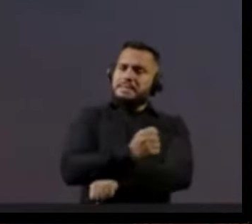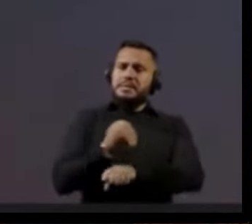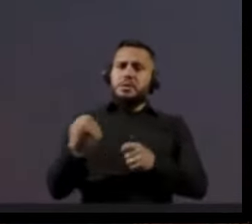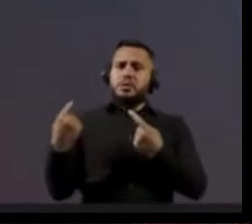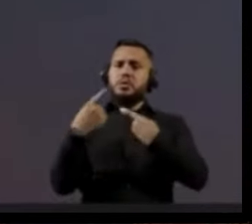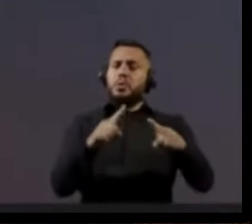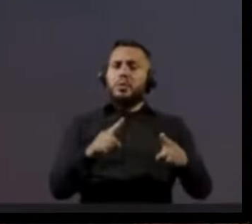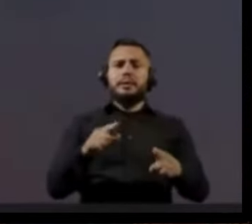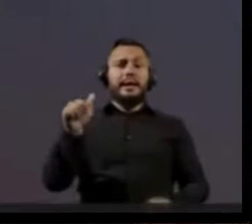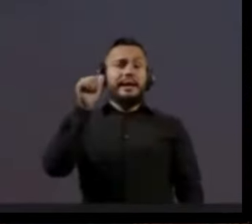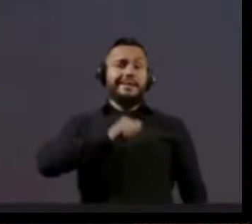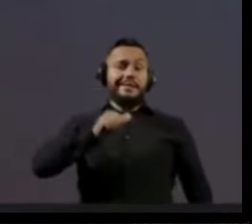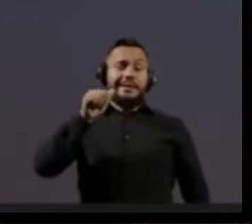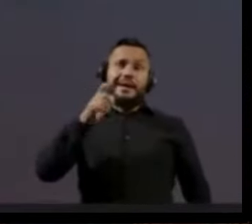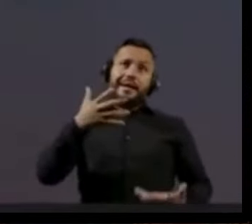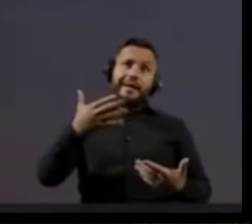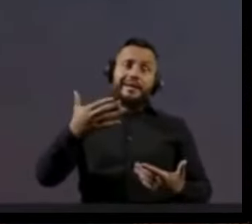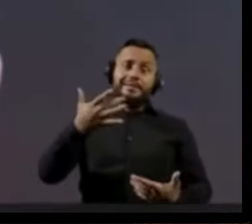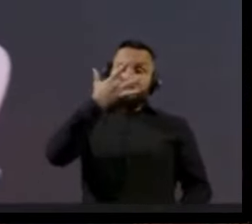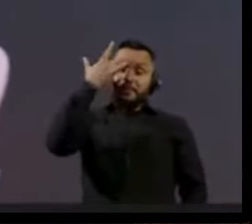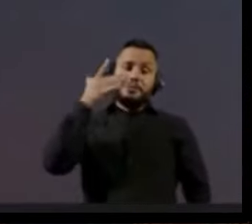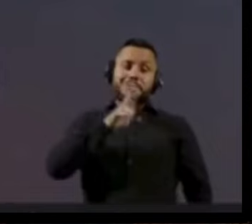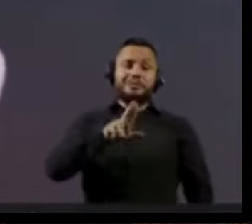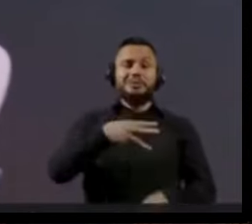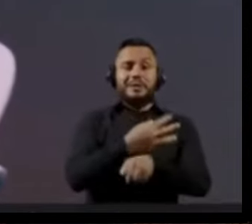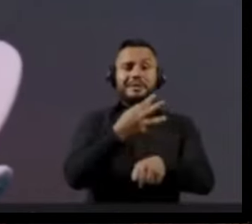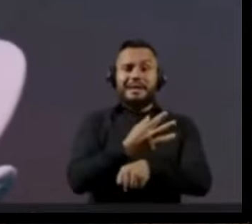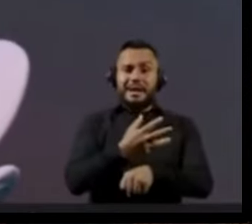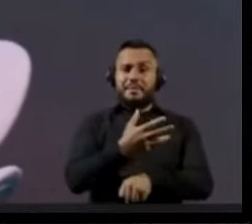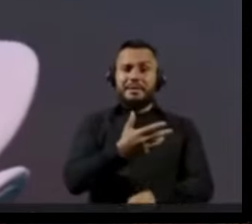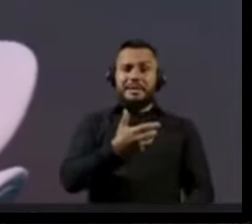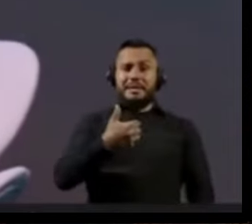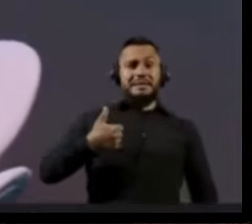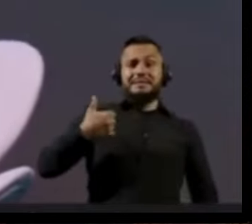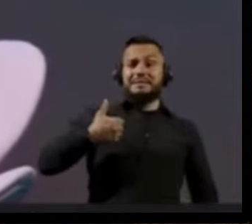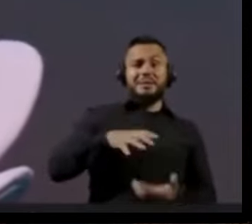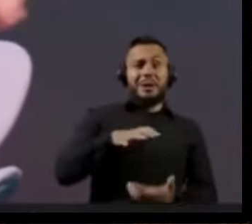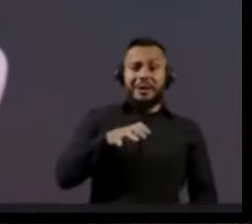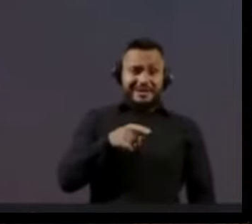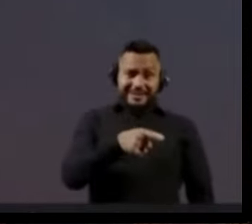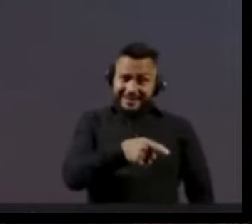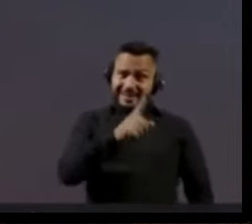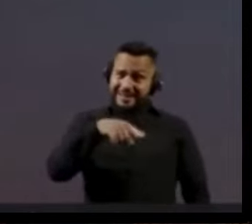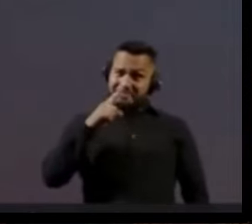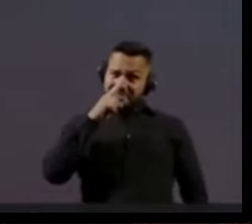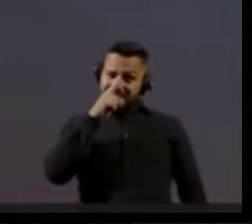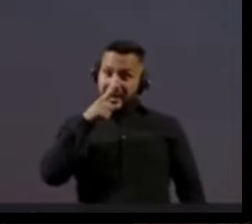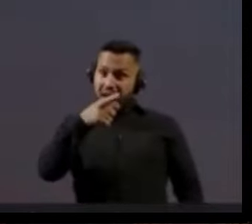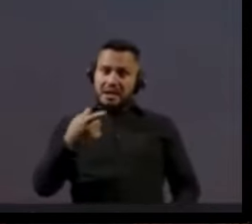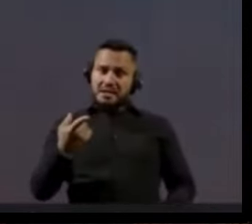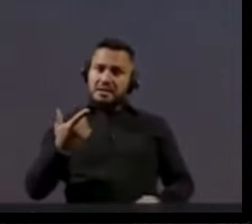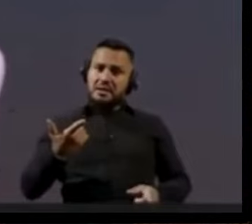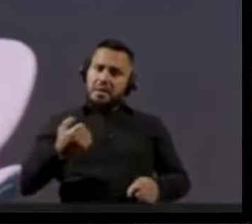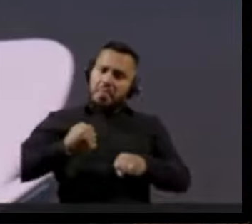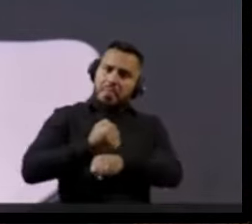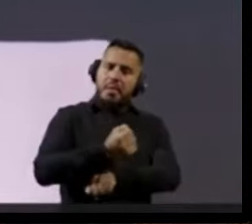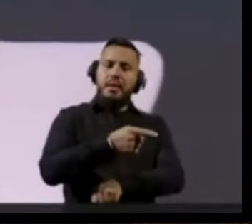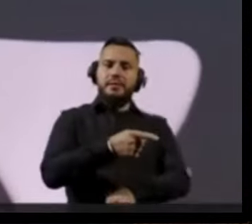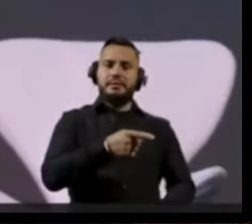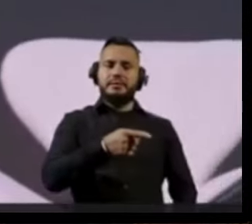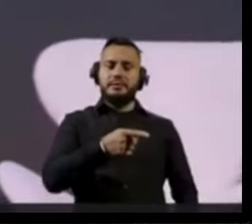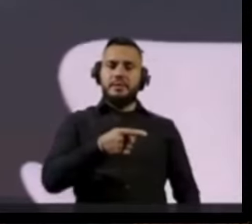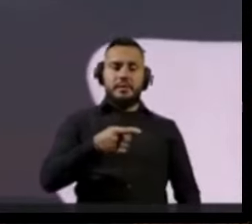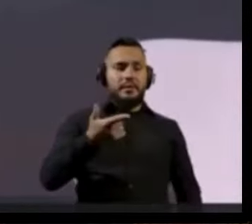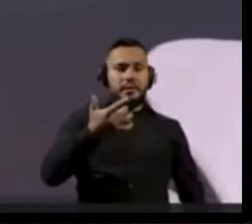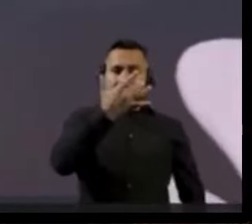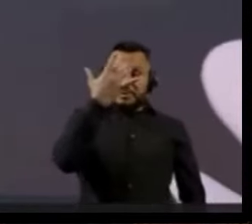como se as tias do Zap representassem um perigo para a democracia brasileira. Enquanto eles perseguiam as tias do Zap, as fundações internacionais